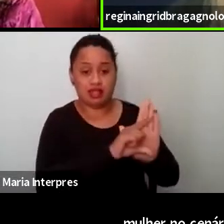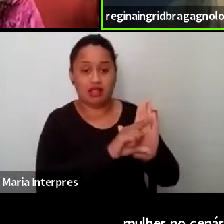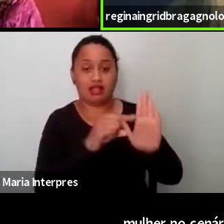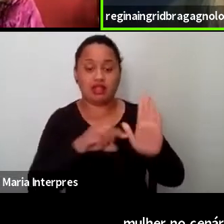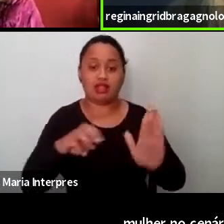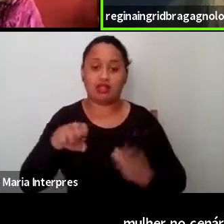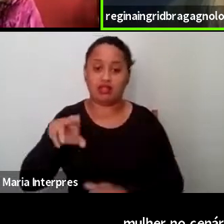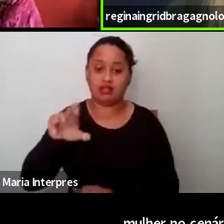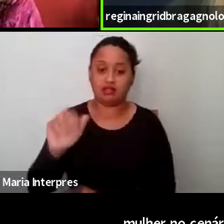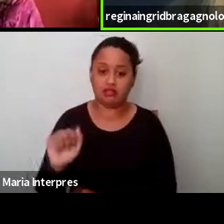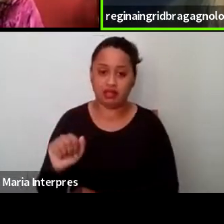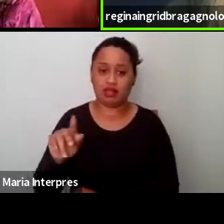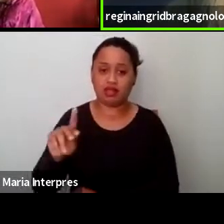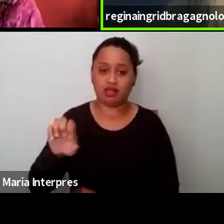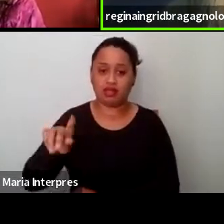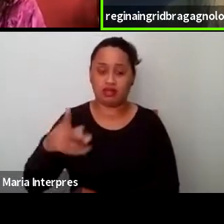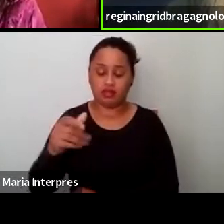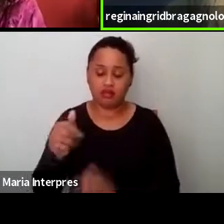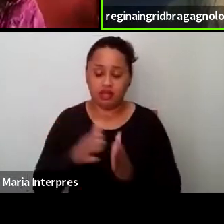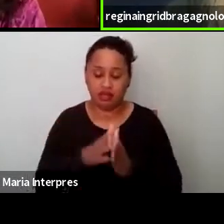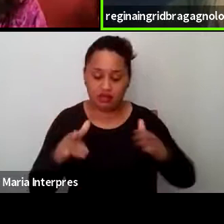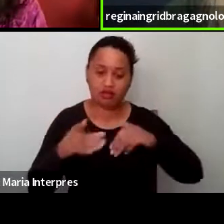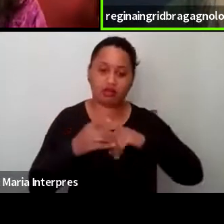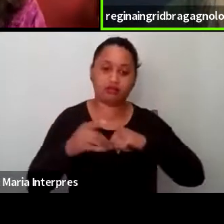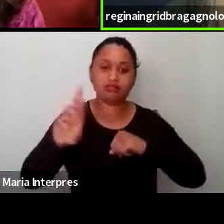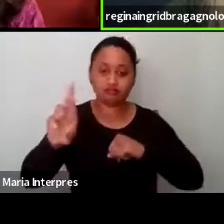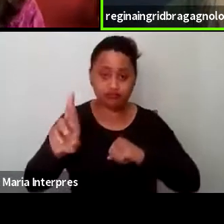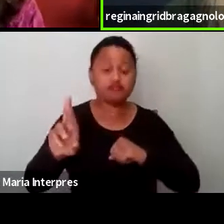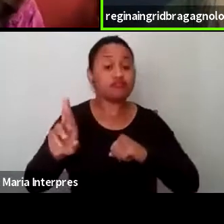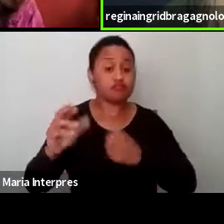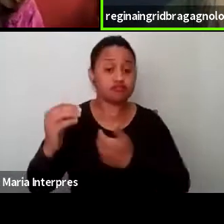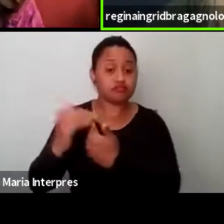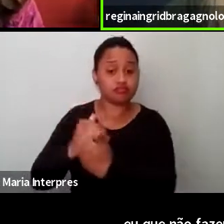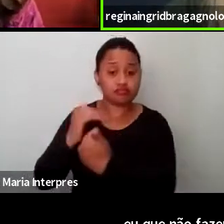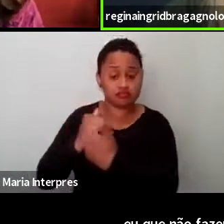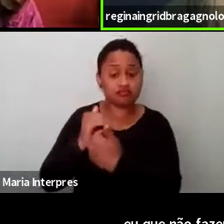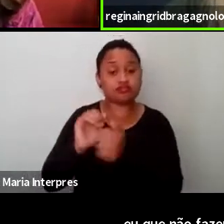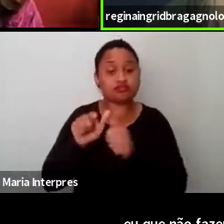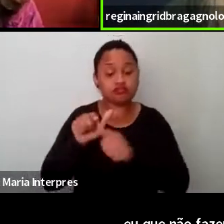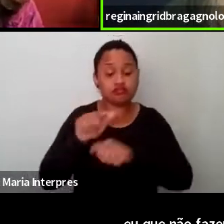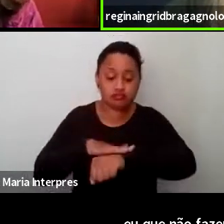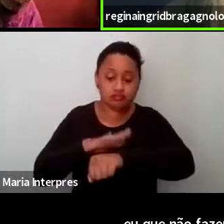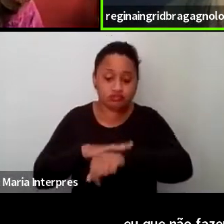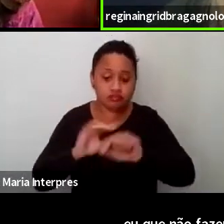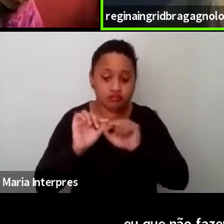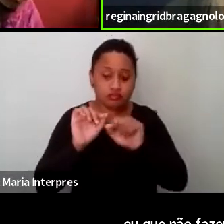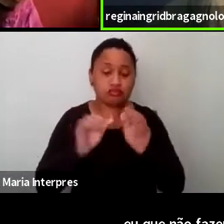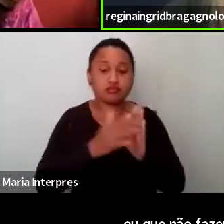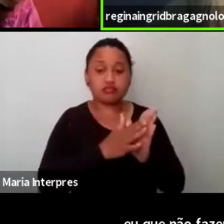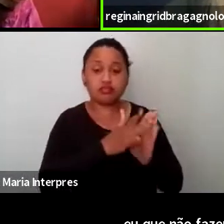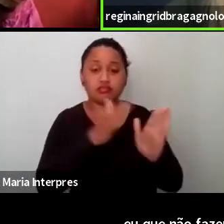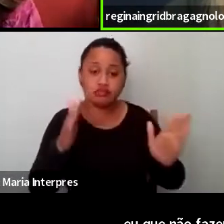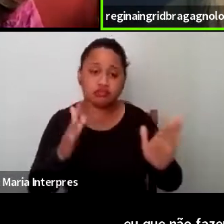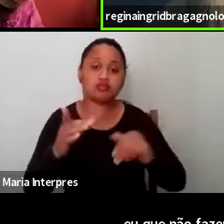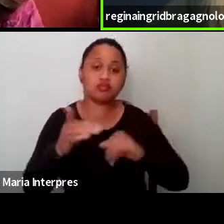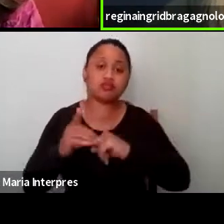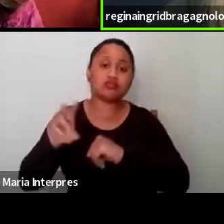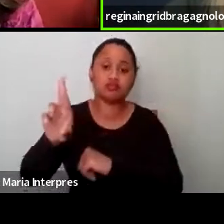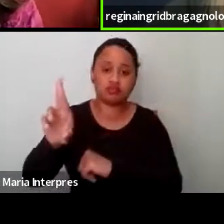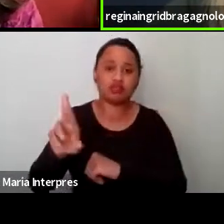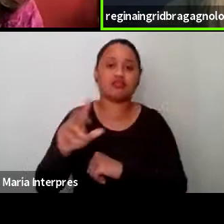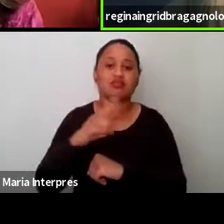o período doutorado que ela me orientou e nesse momento no percurso doutorado eu entro no NDI